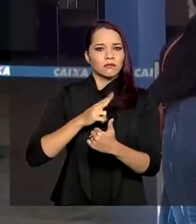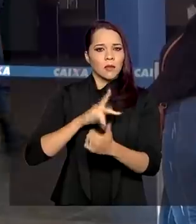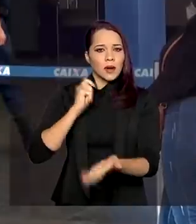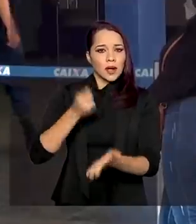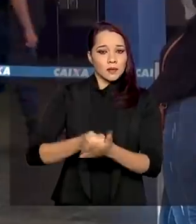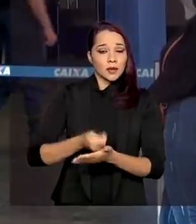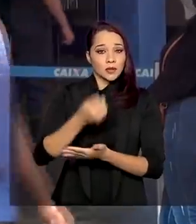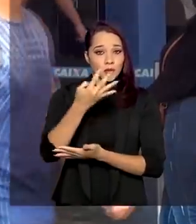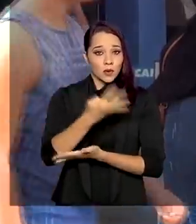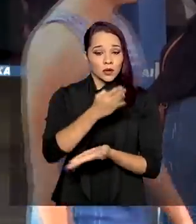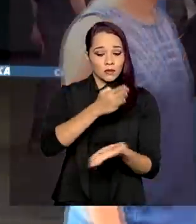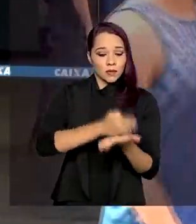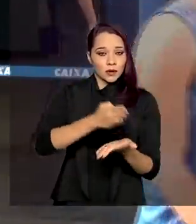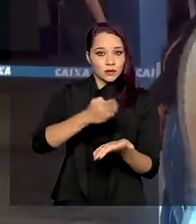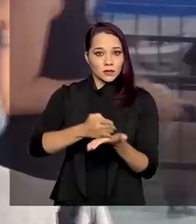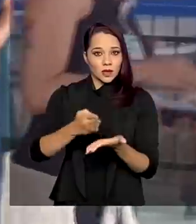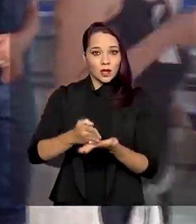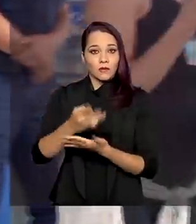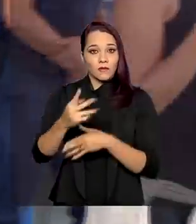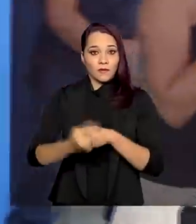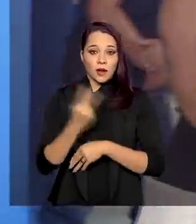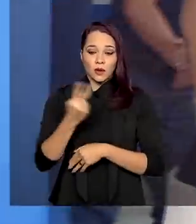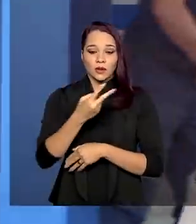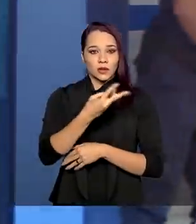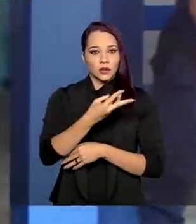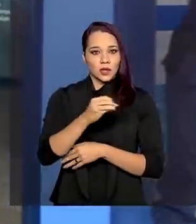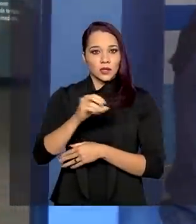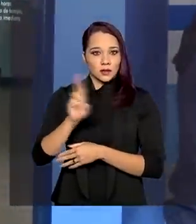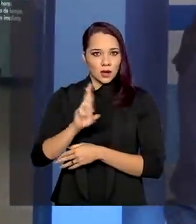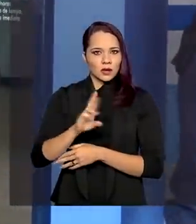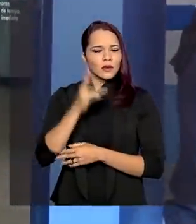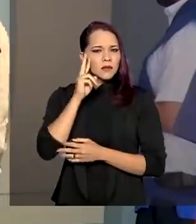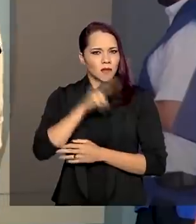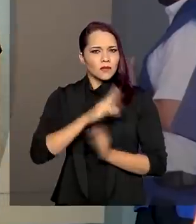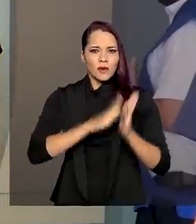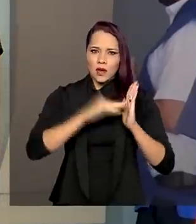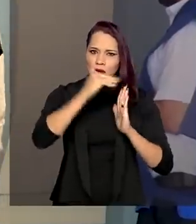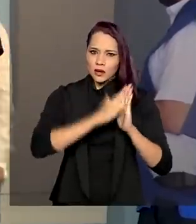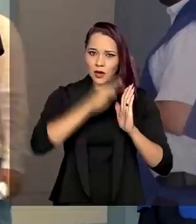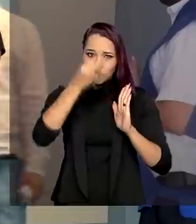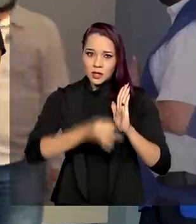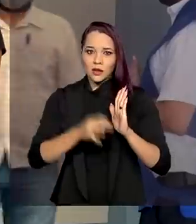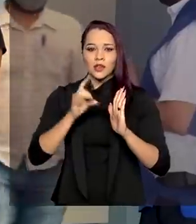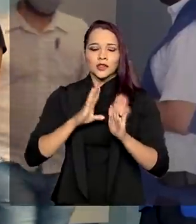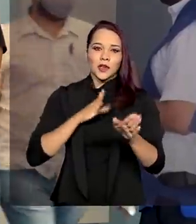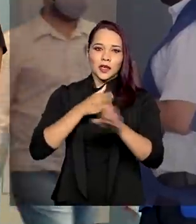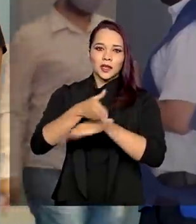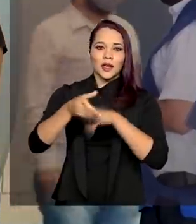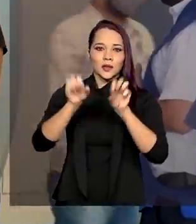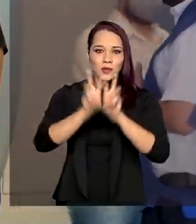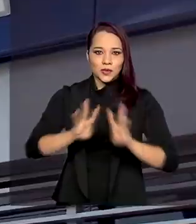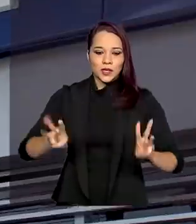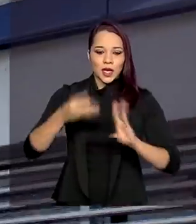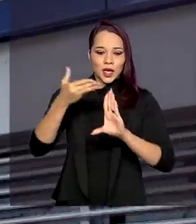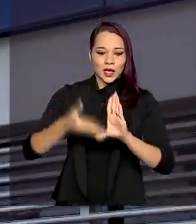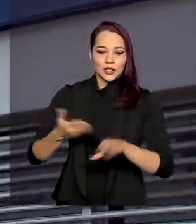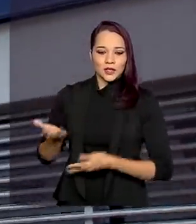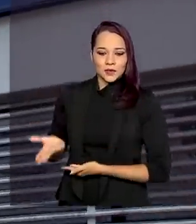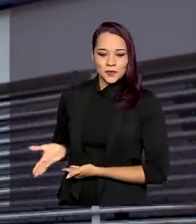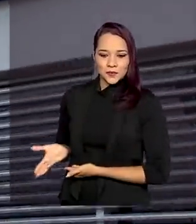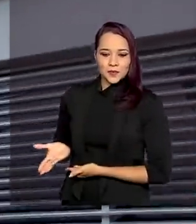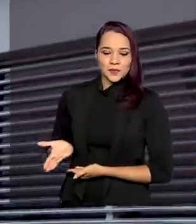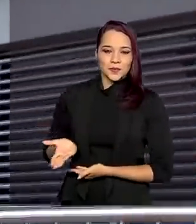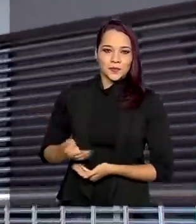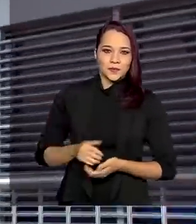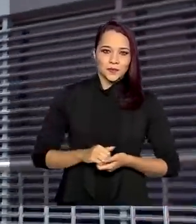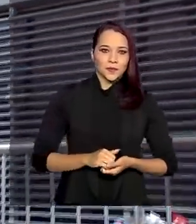de quatro parcelas de R$ 300. Para consultar o calendário de pagamento, basta entrar no site auxilio.caixa